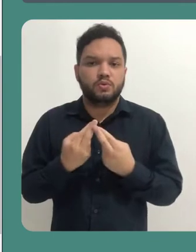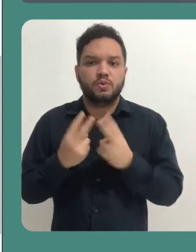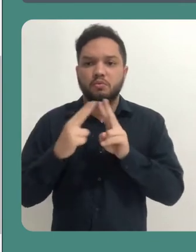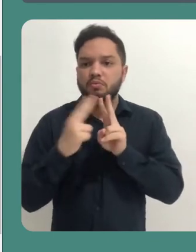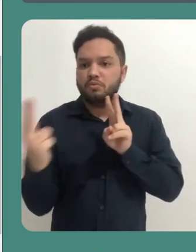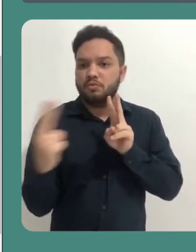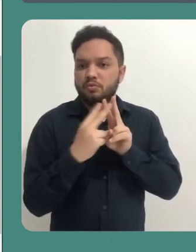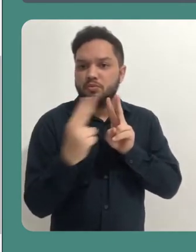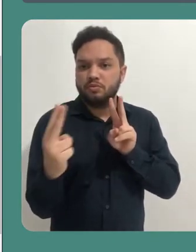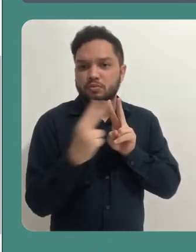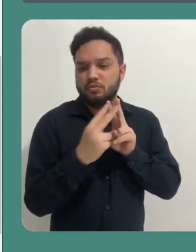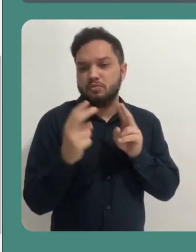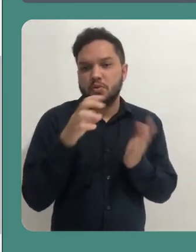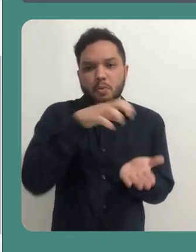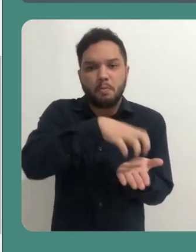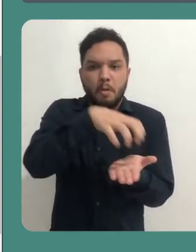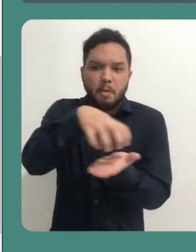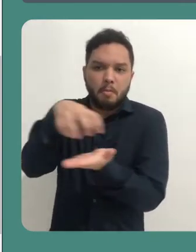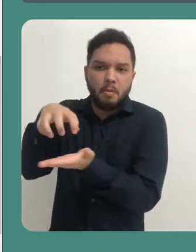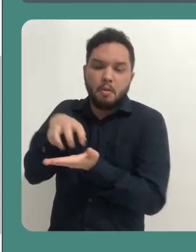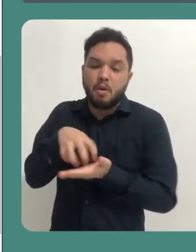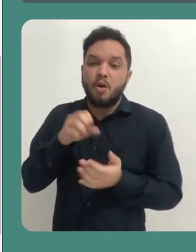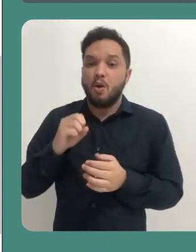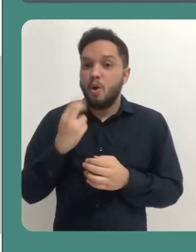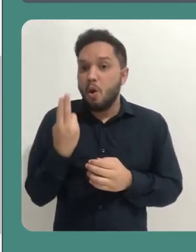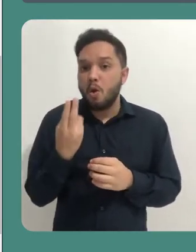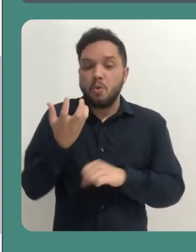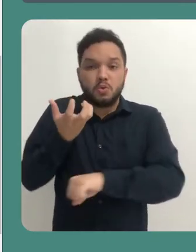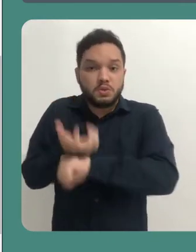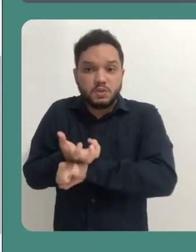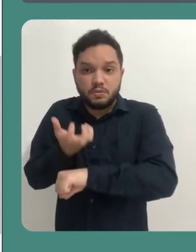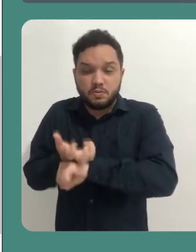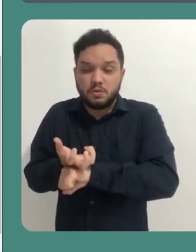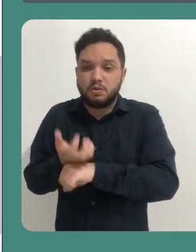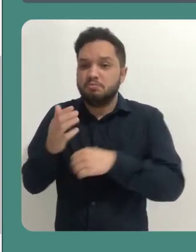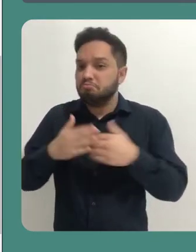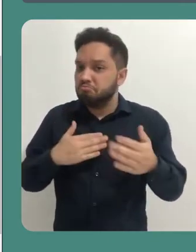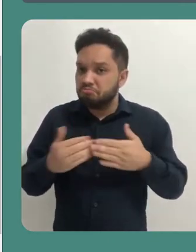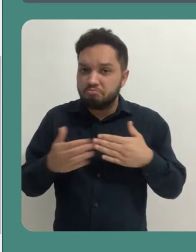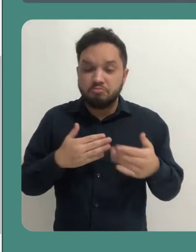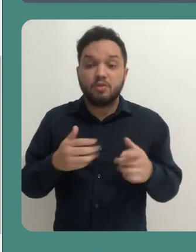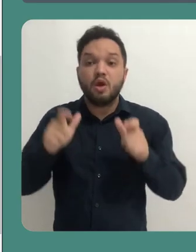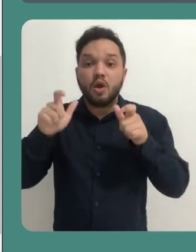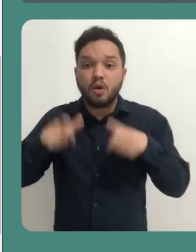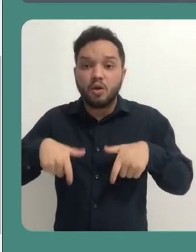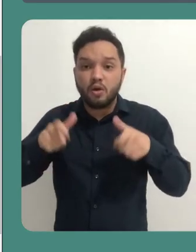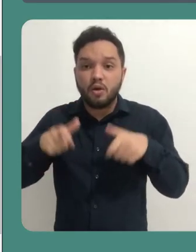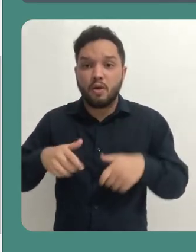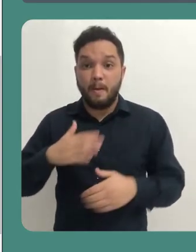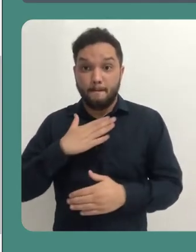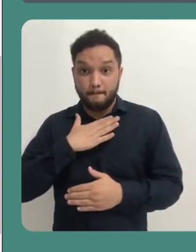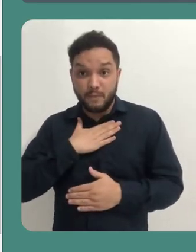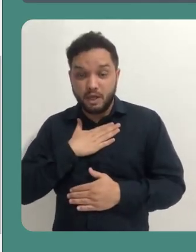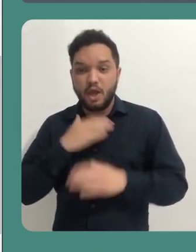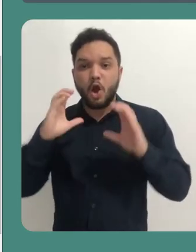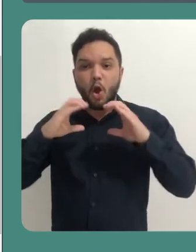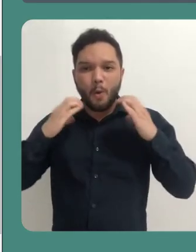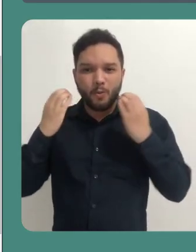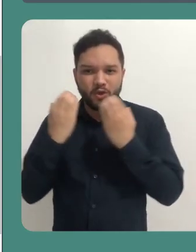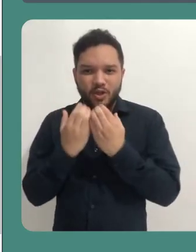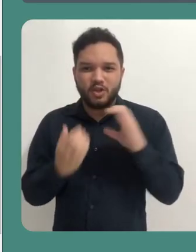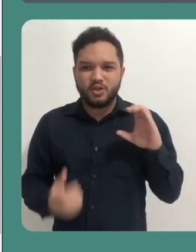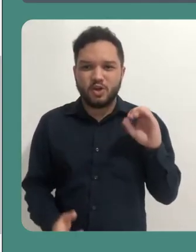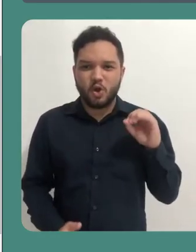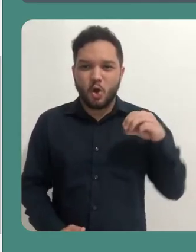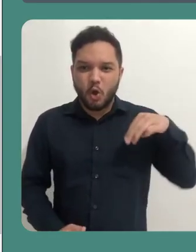remotas para um setor e até mesmo para uma disciplina, é aqui no espaço das minhas